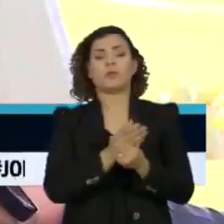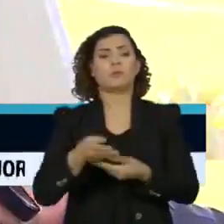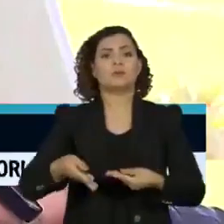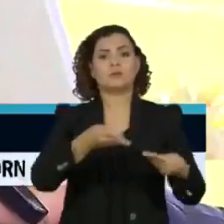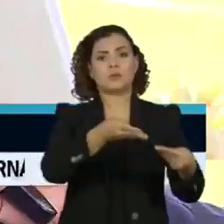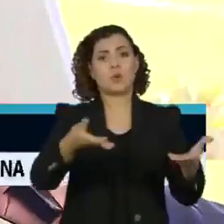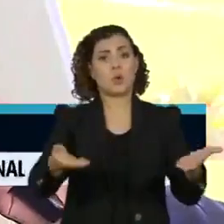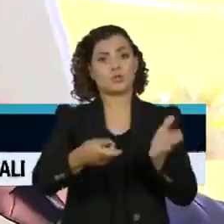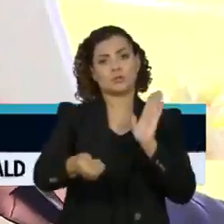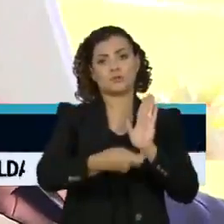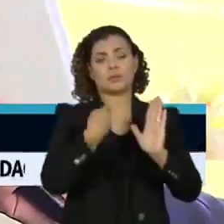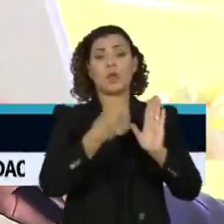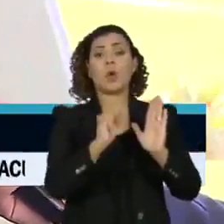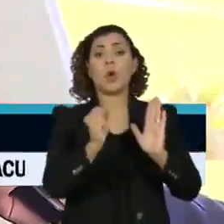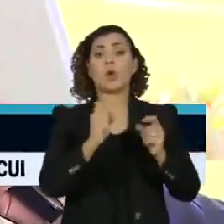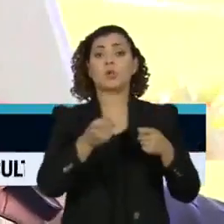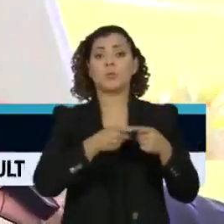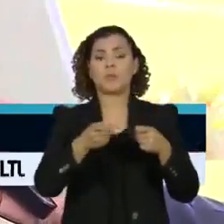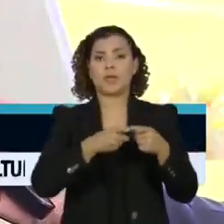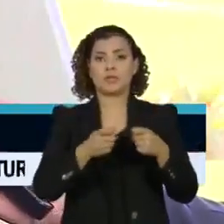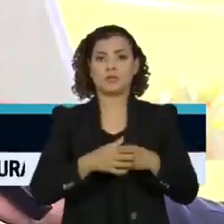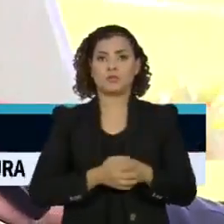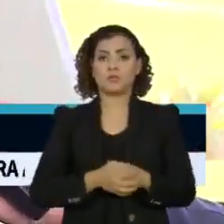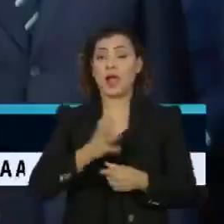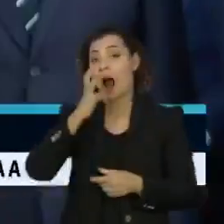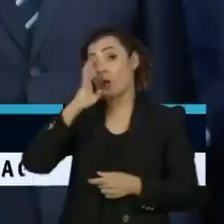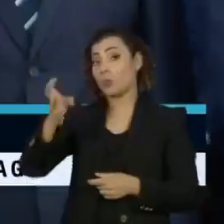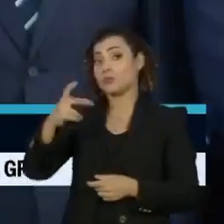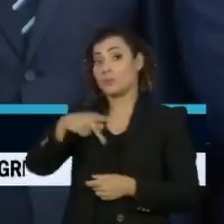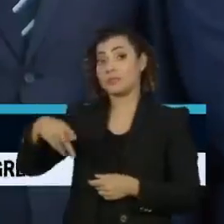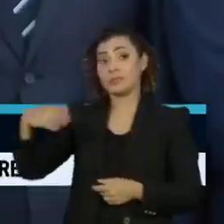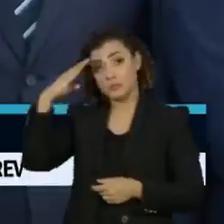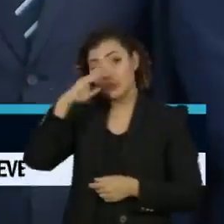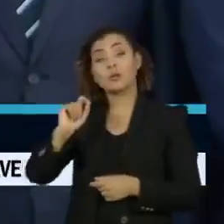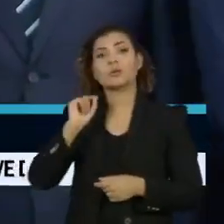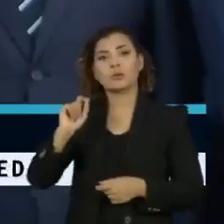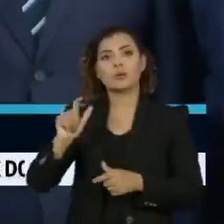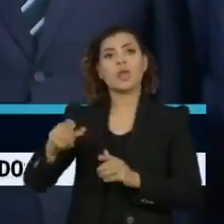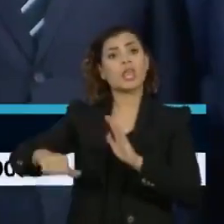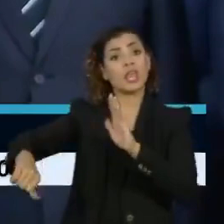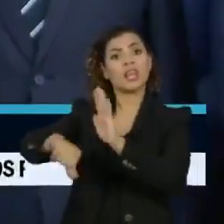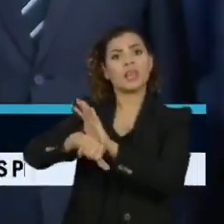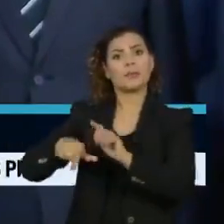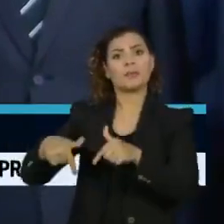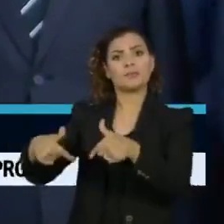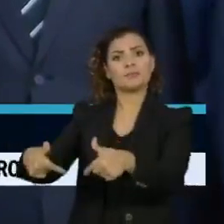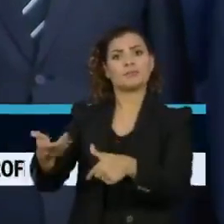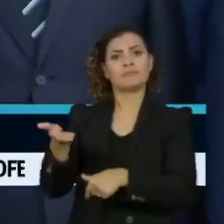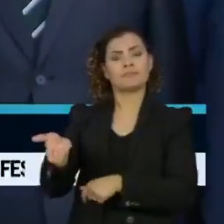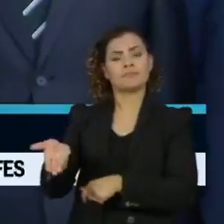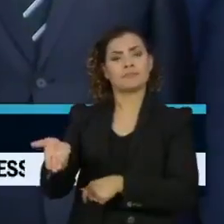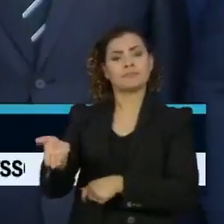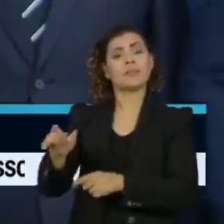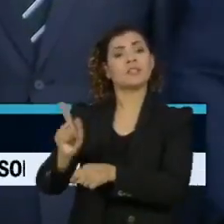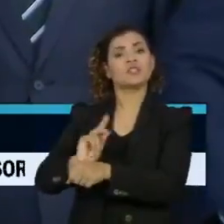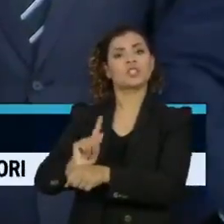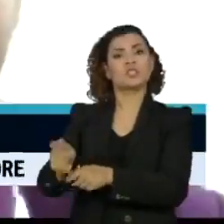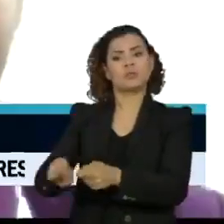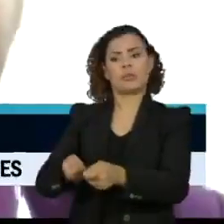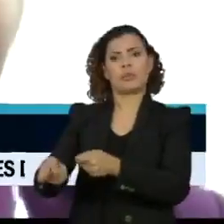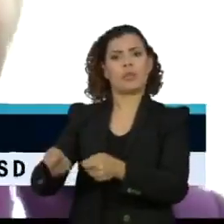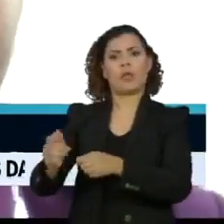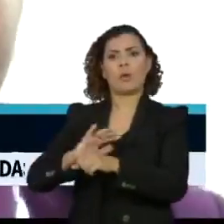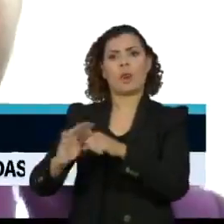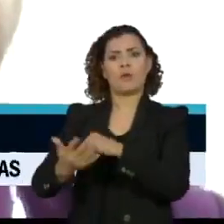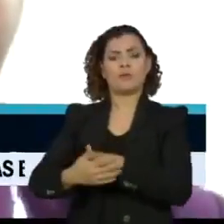hoje. Assinado por oito médicos, o documento acusa Bolsonaro de ter cometido crimes de responsabilidade na gestão da pandemia.